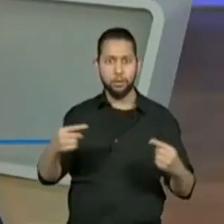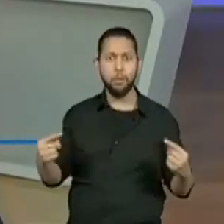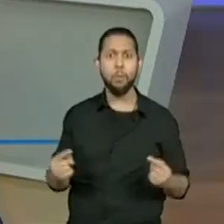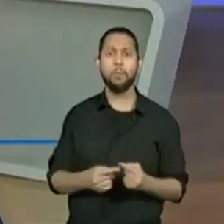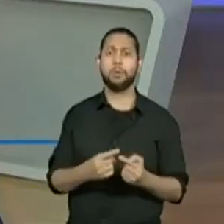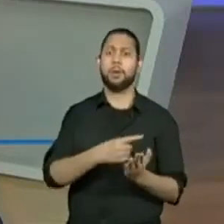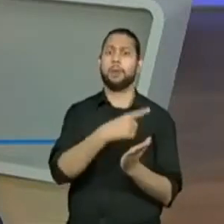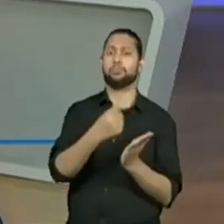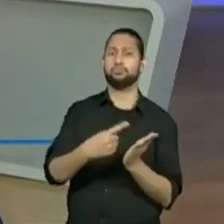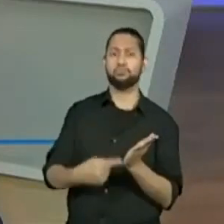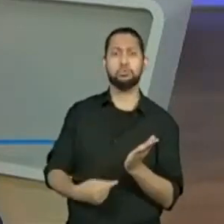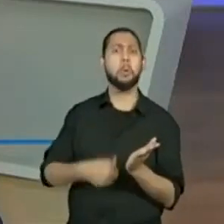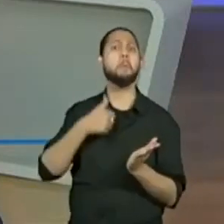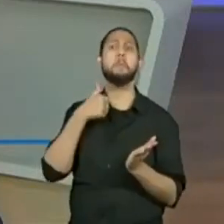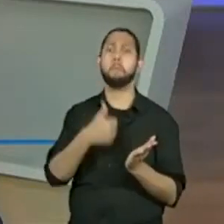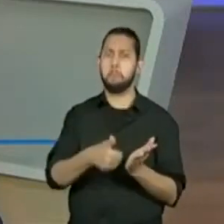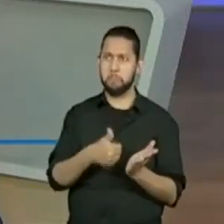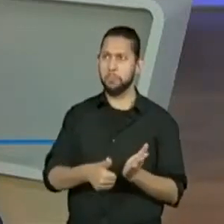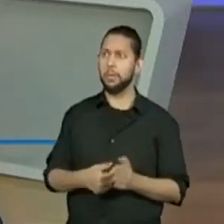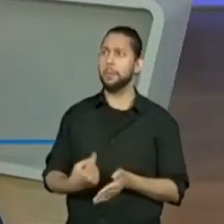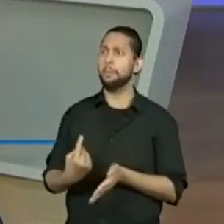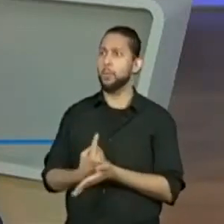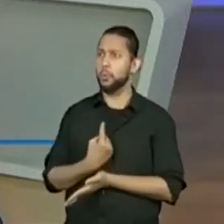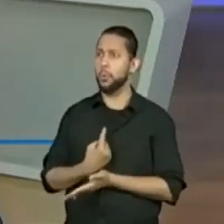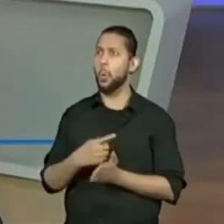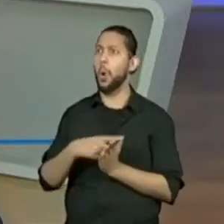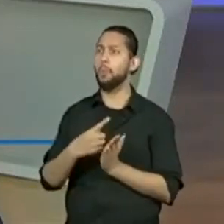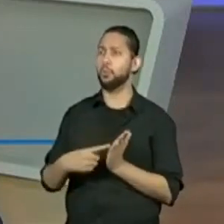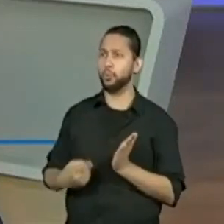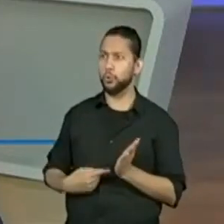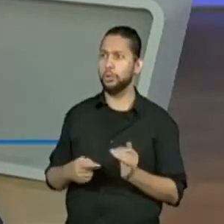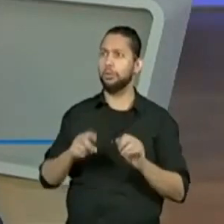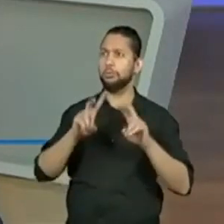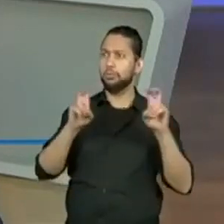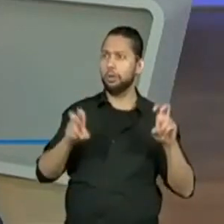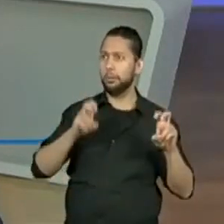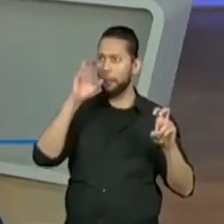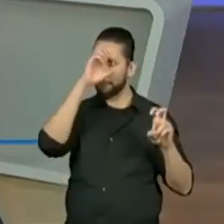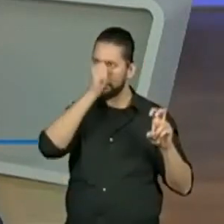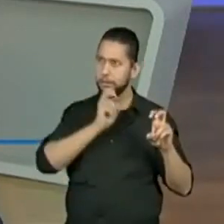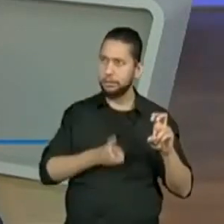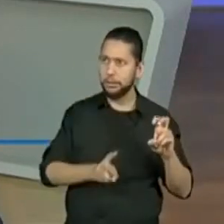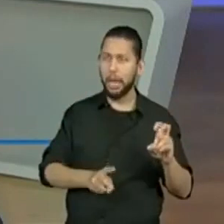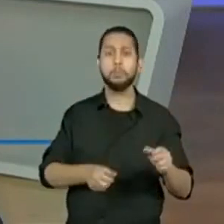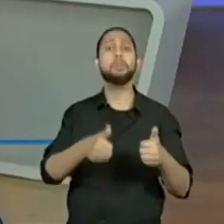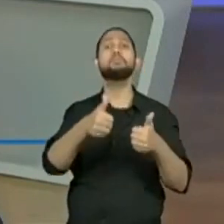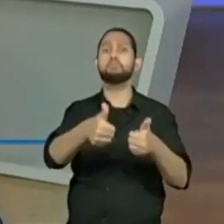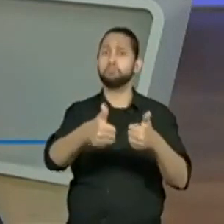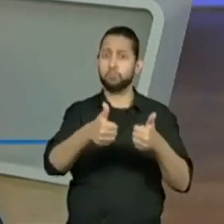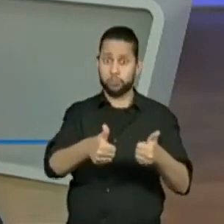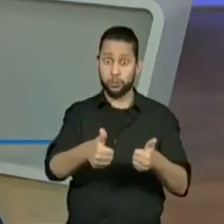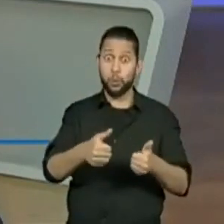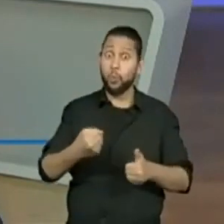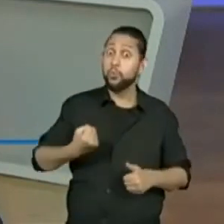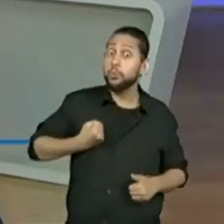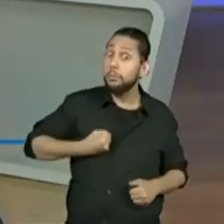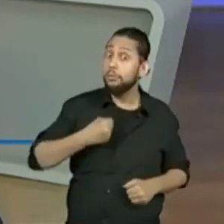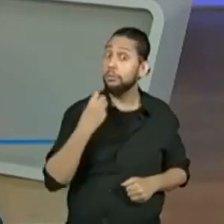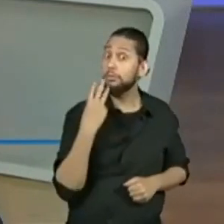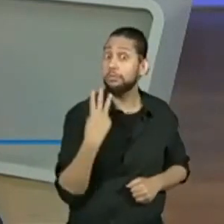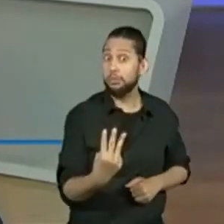sim, na apostila? Tem um pessoal perguntando, é da apostila Aprender Sempre? É, sim. Volume 3,